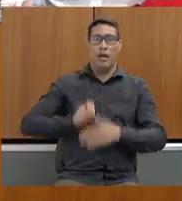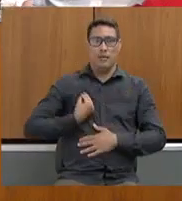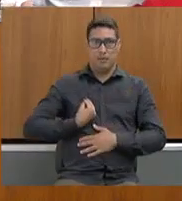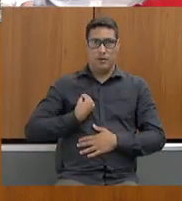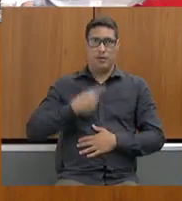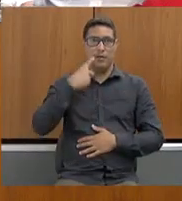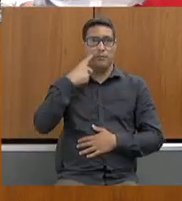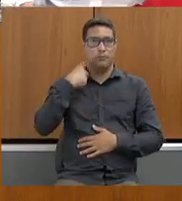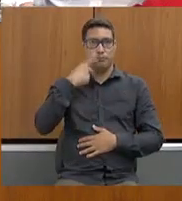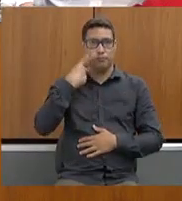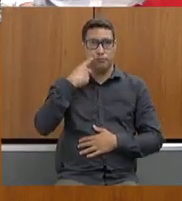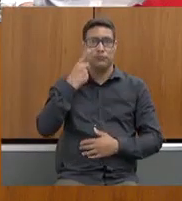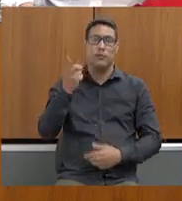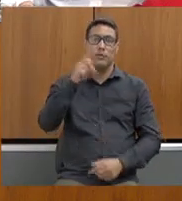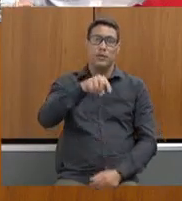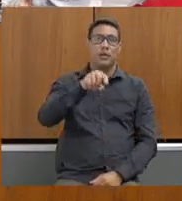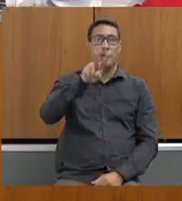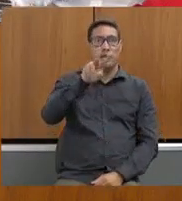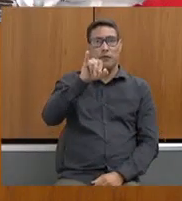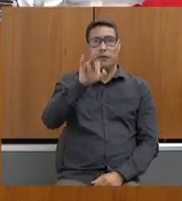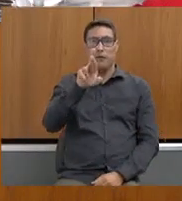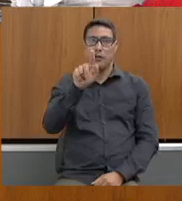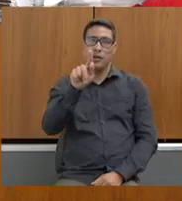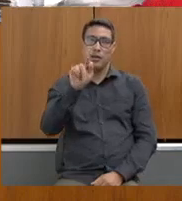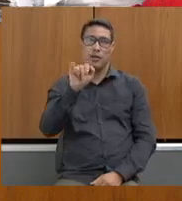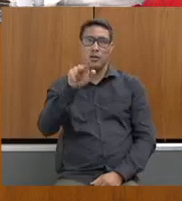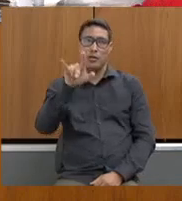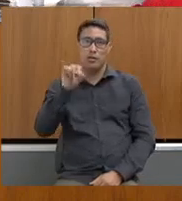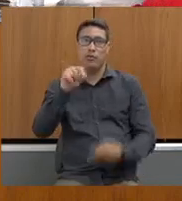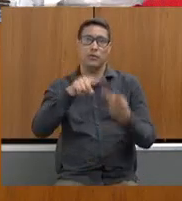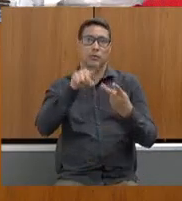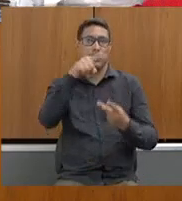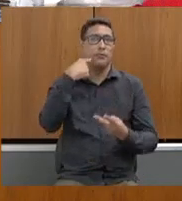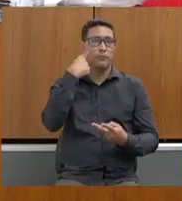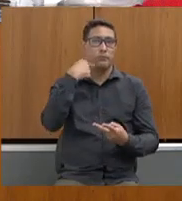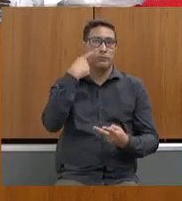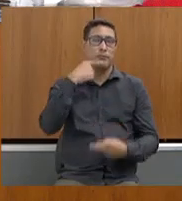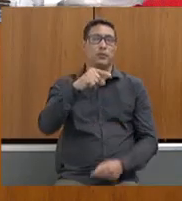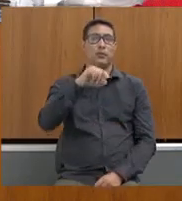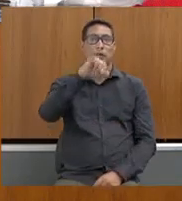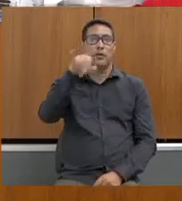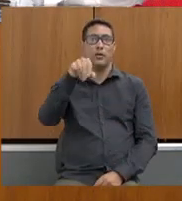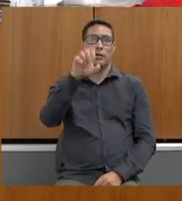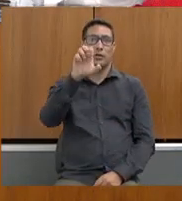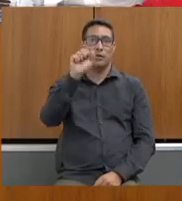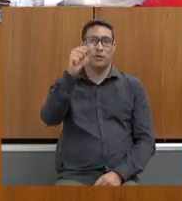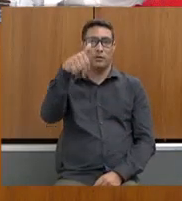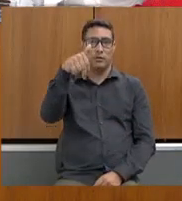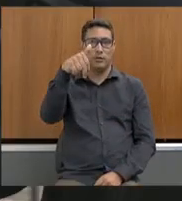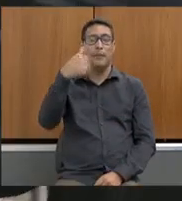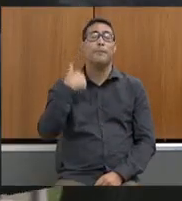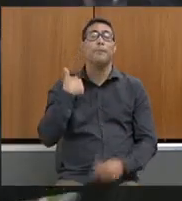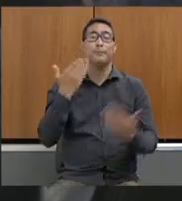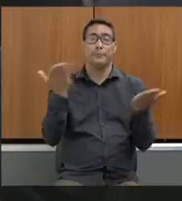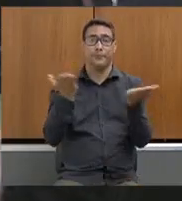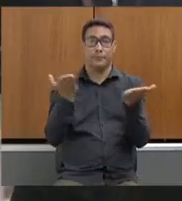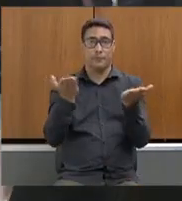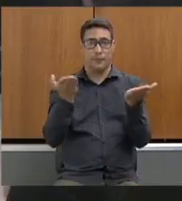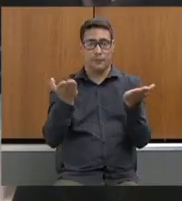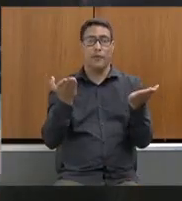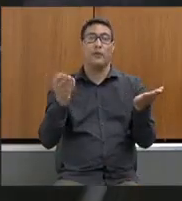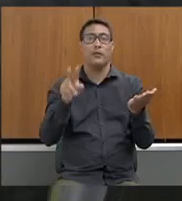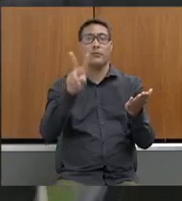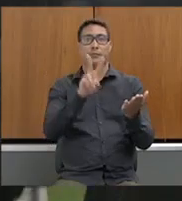deputado Virgílio Guimarães, e também do deputado Jean Freire. Passo a palavra agora